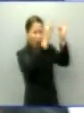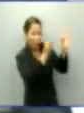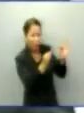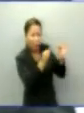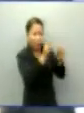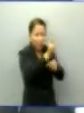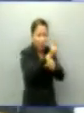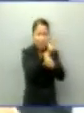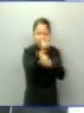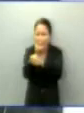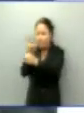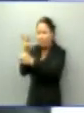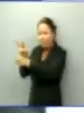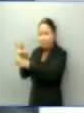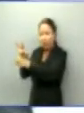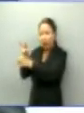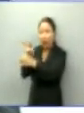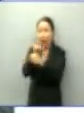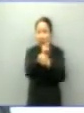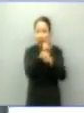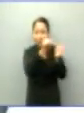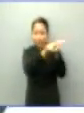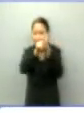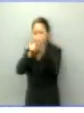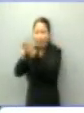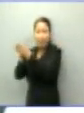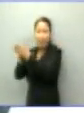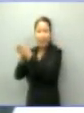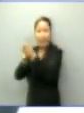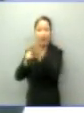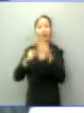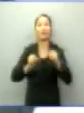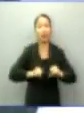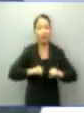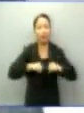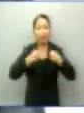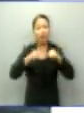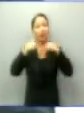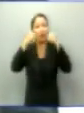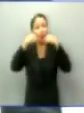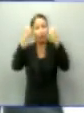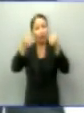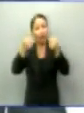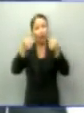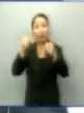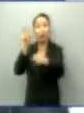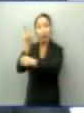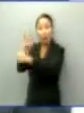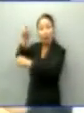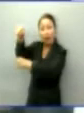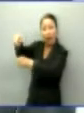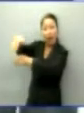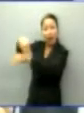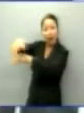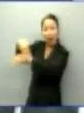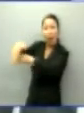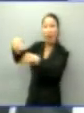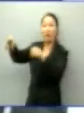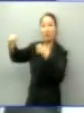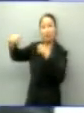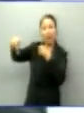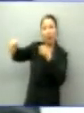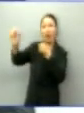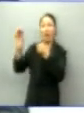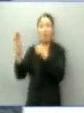dos indicadores de violência, tecnologia, fortalecer a vigilância na fronteira, ampliar o GFRON de 100 para